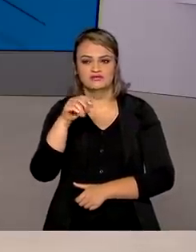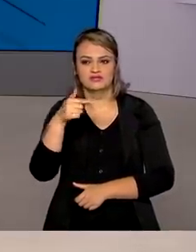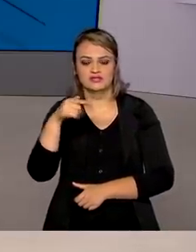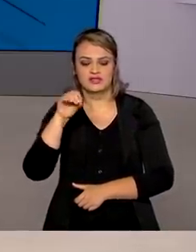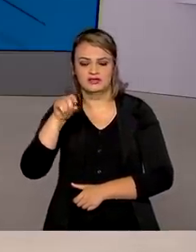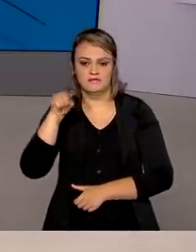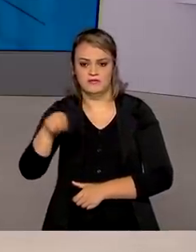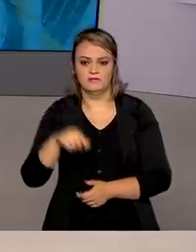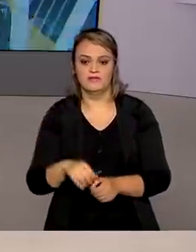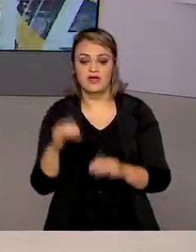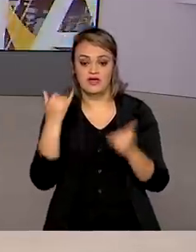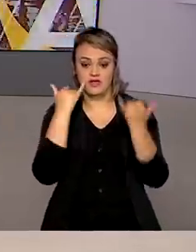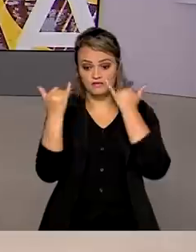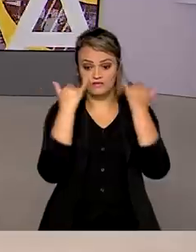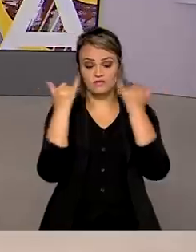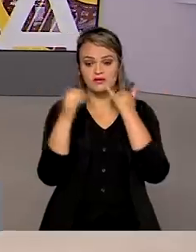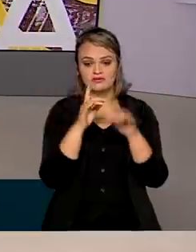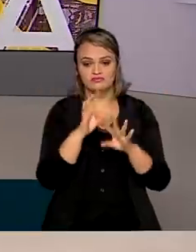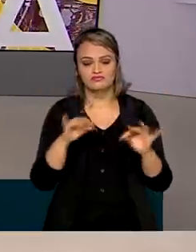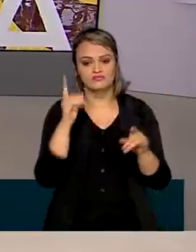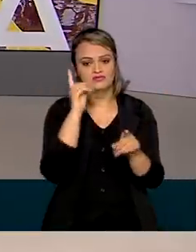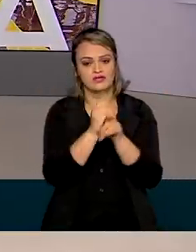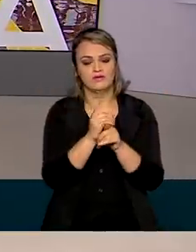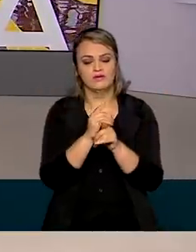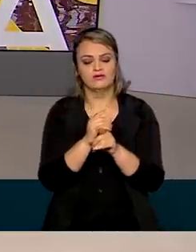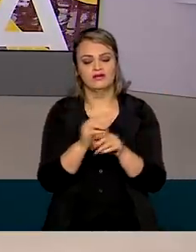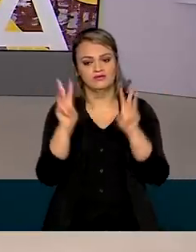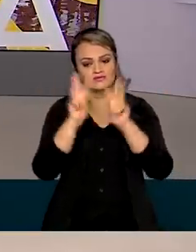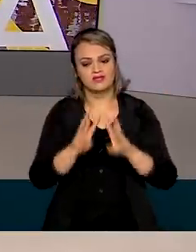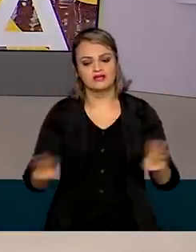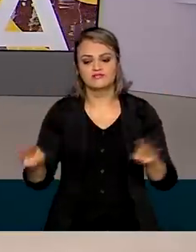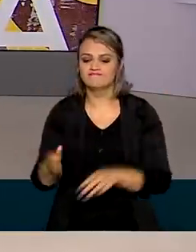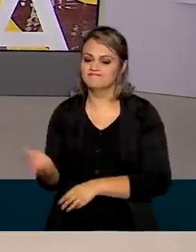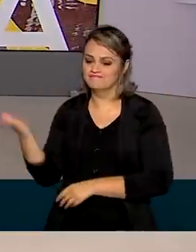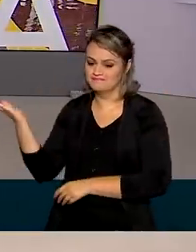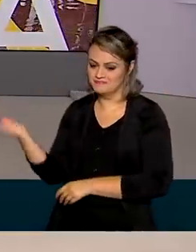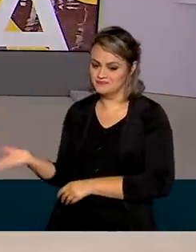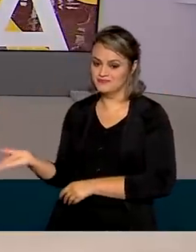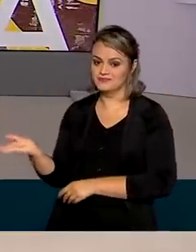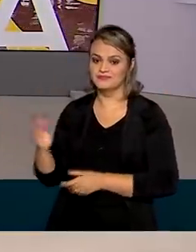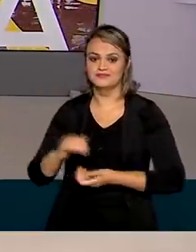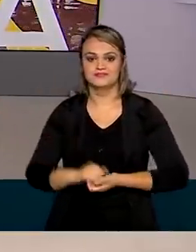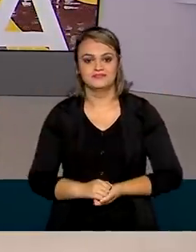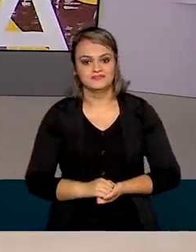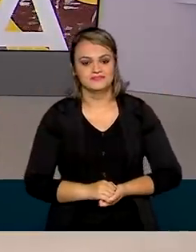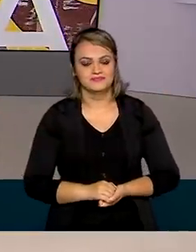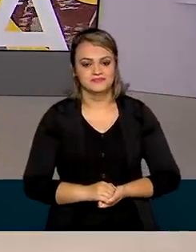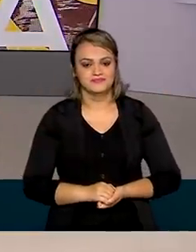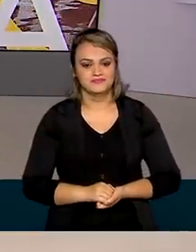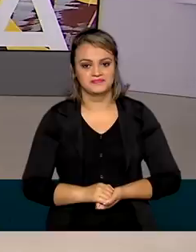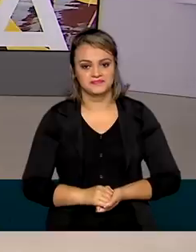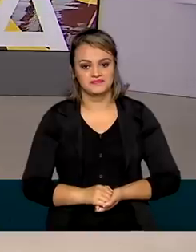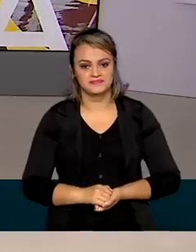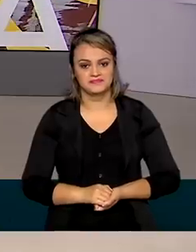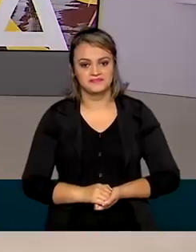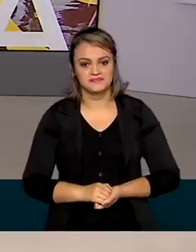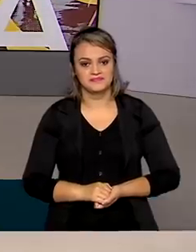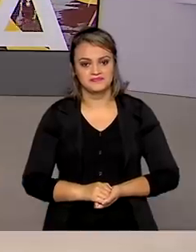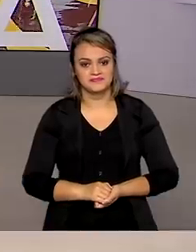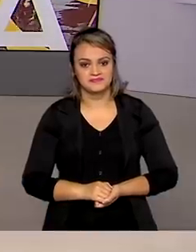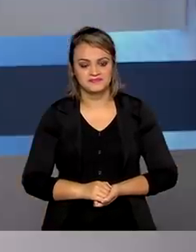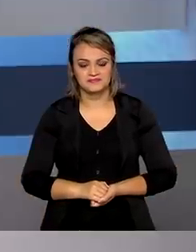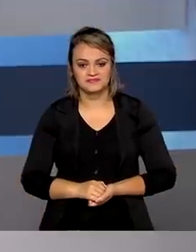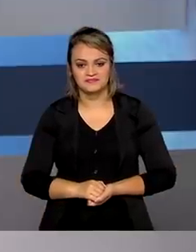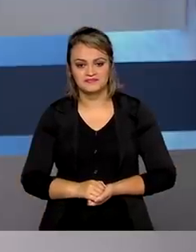mil. Todas essas informações você pode encontrar no site localizassus.saude.gov.br.